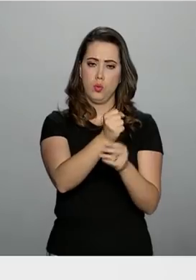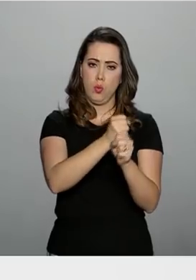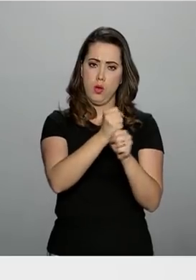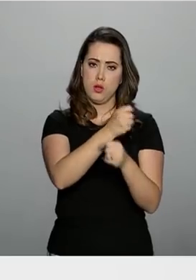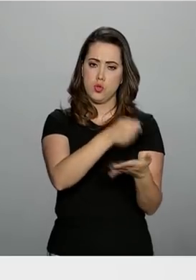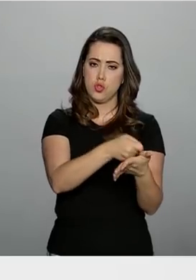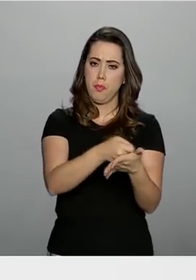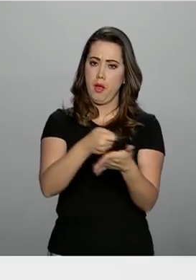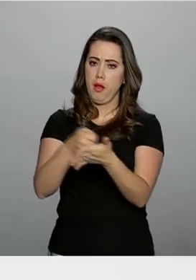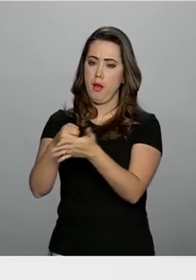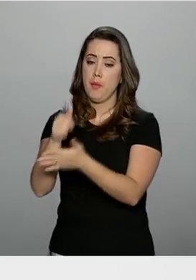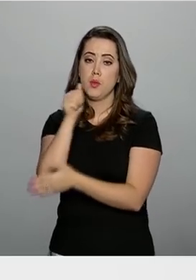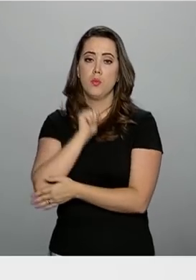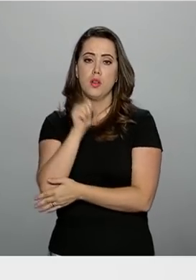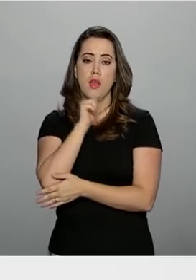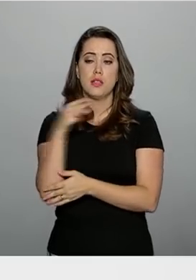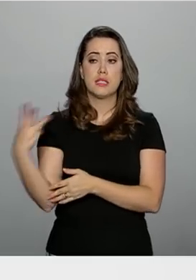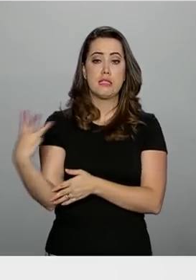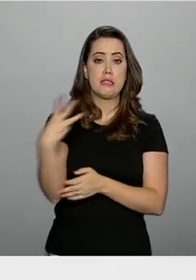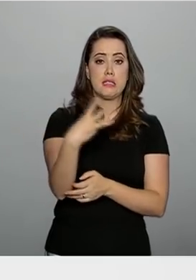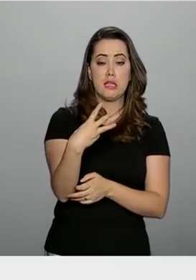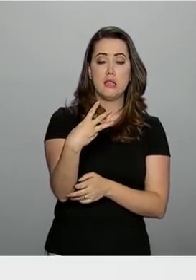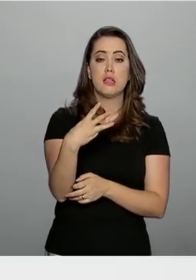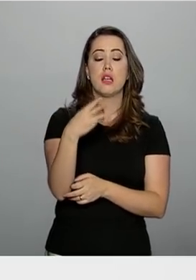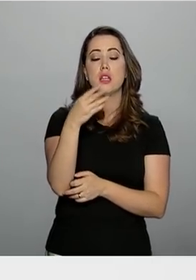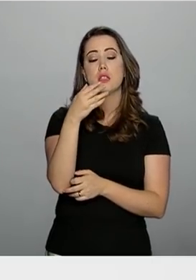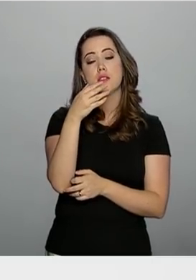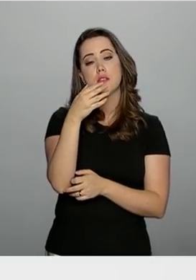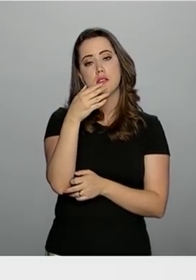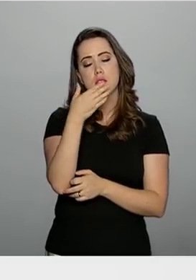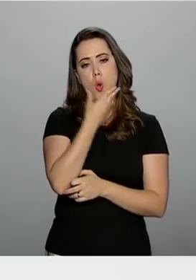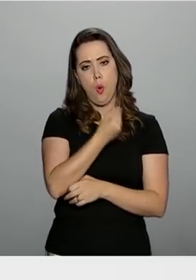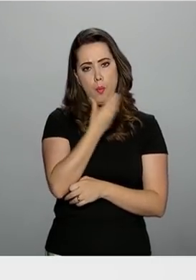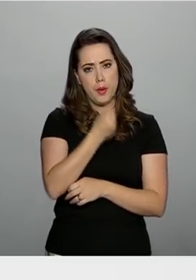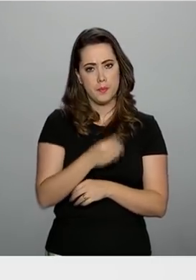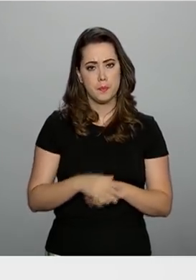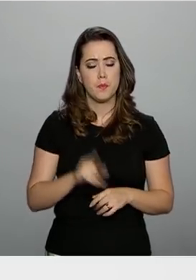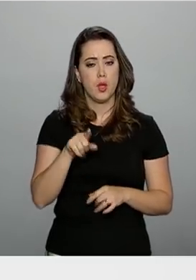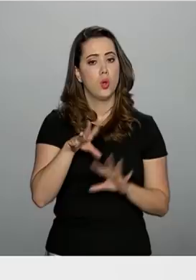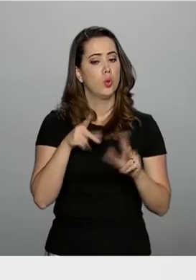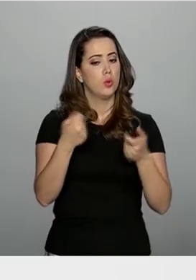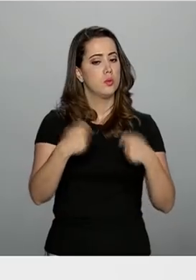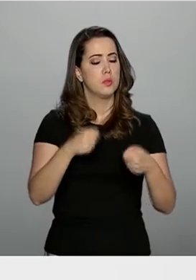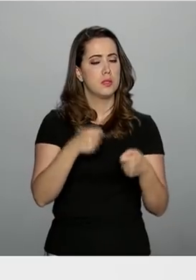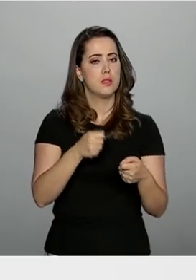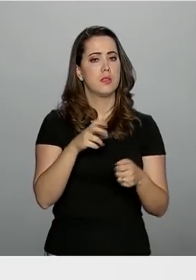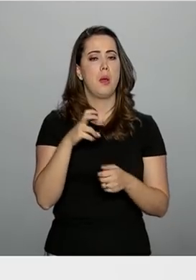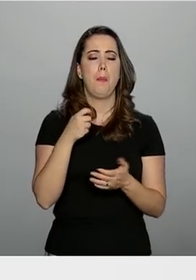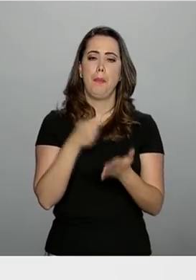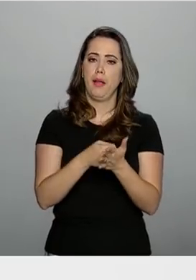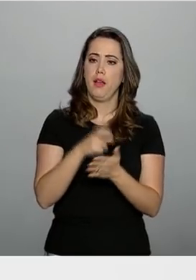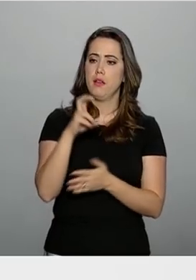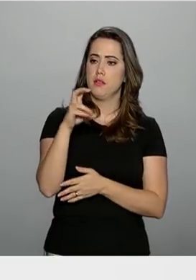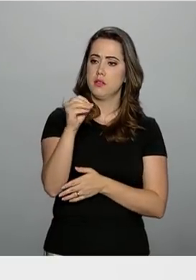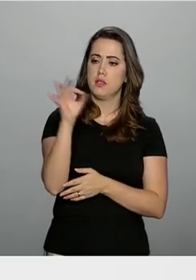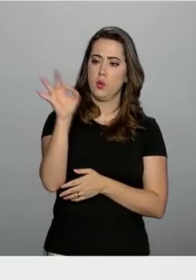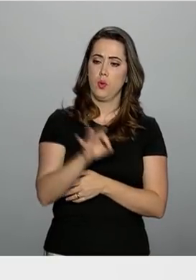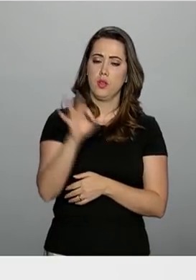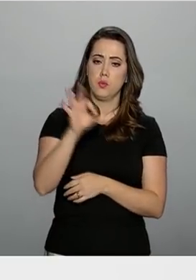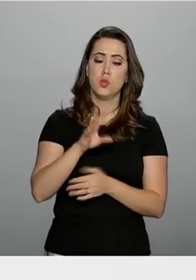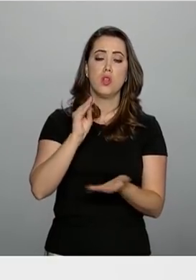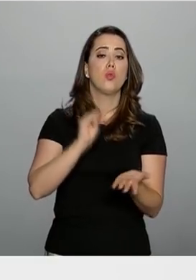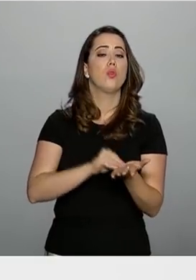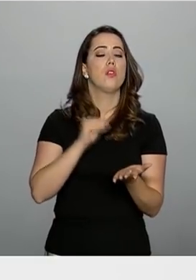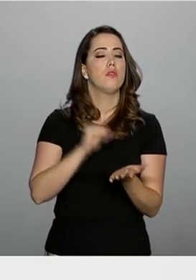caso das mulheres e 33 anos no caso dos homens. Nesta, todos terão de cumprir 50% do tempo que